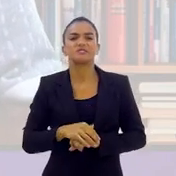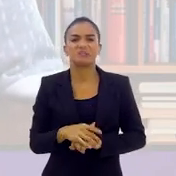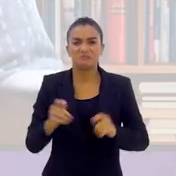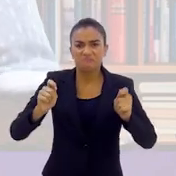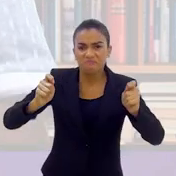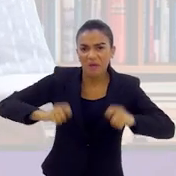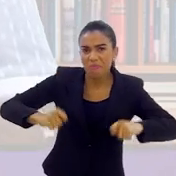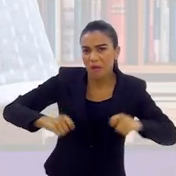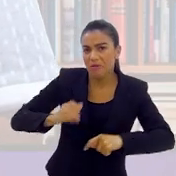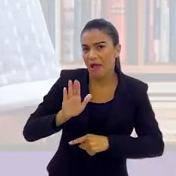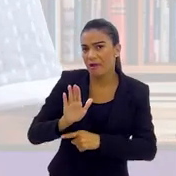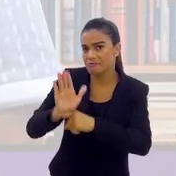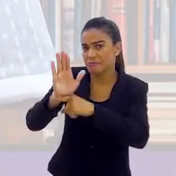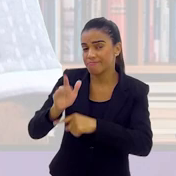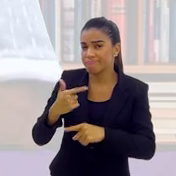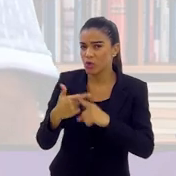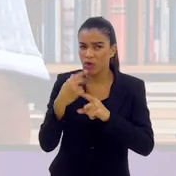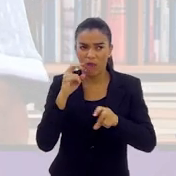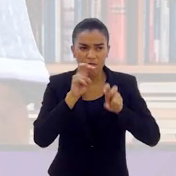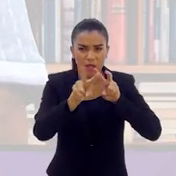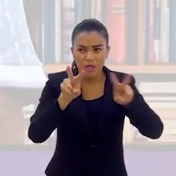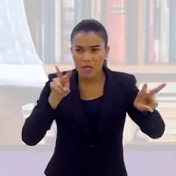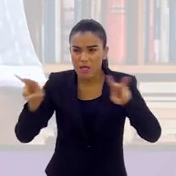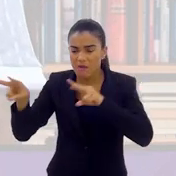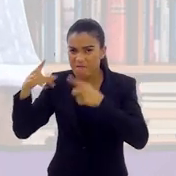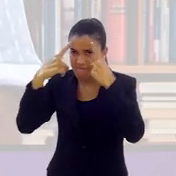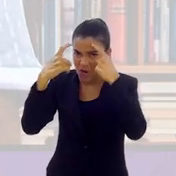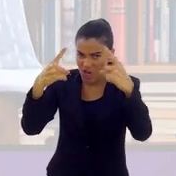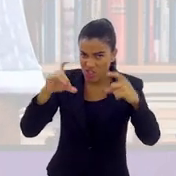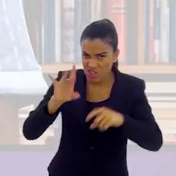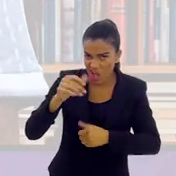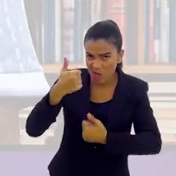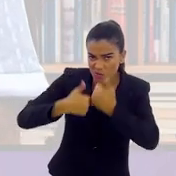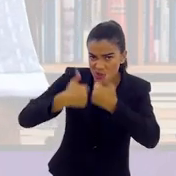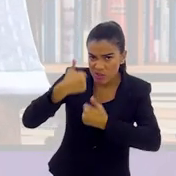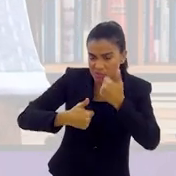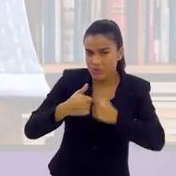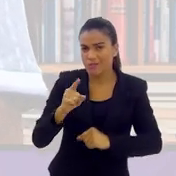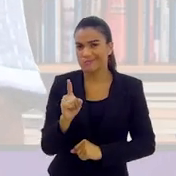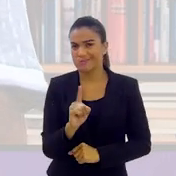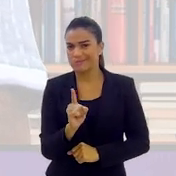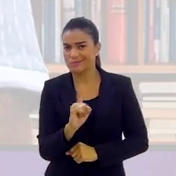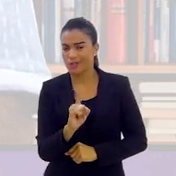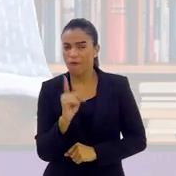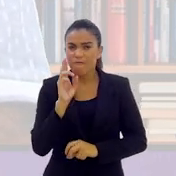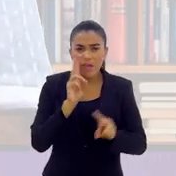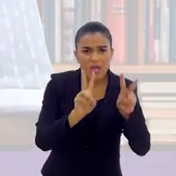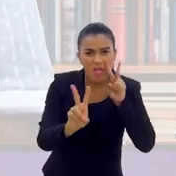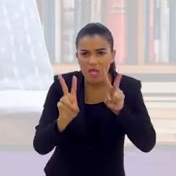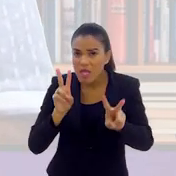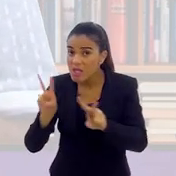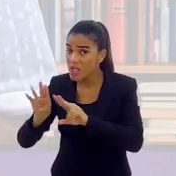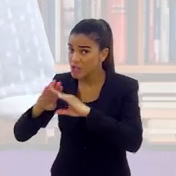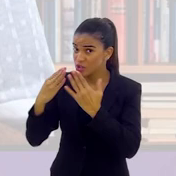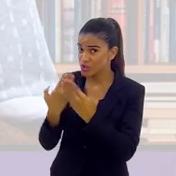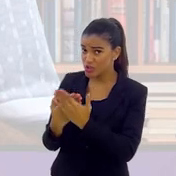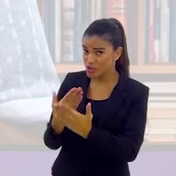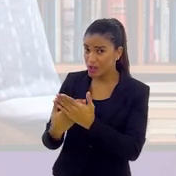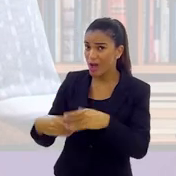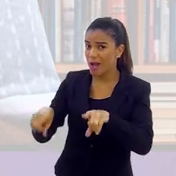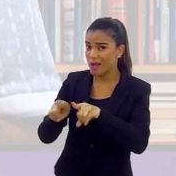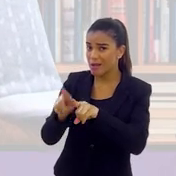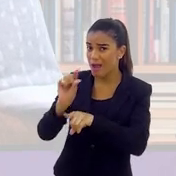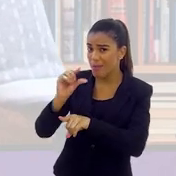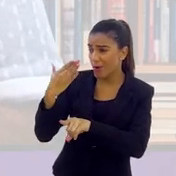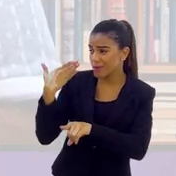poderia ajudar? Porque a gente está vendo violência não só no esporte. A gente está vendo violência também em escolas.